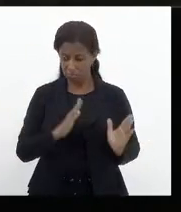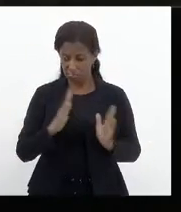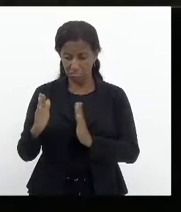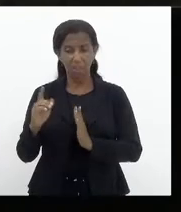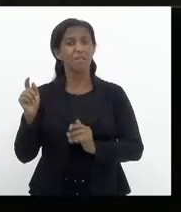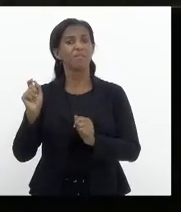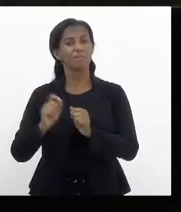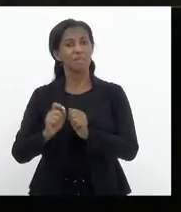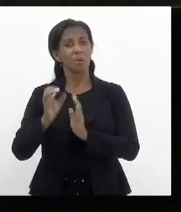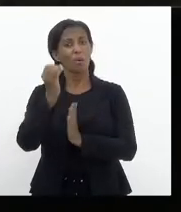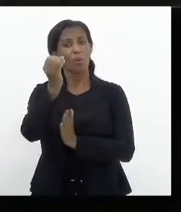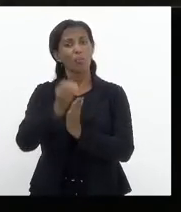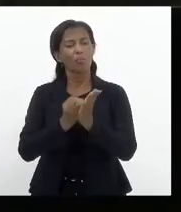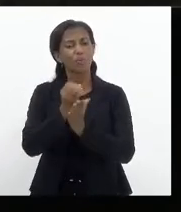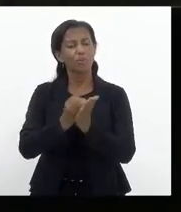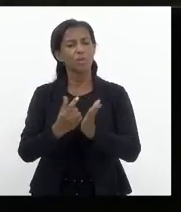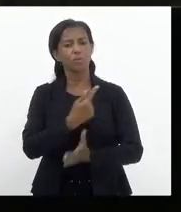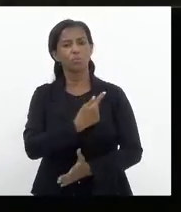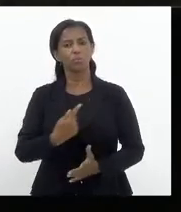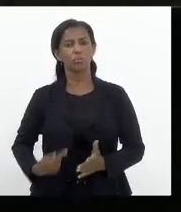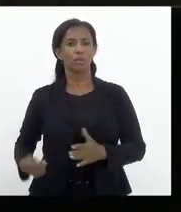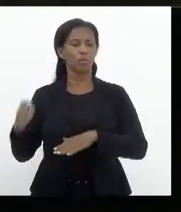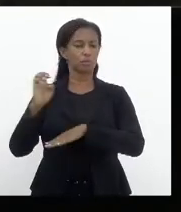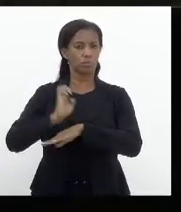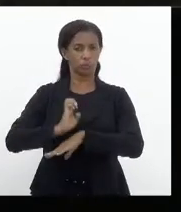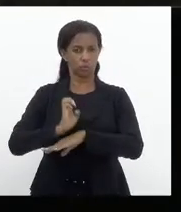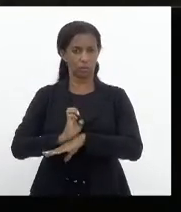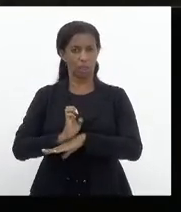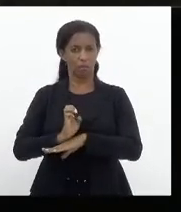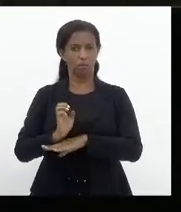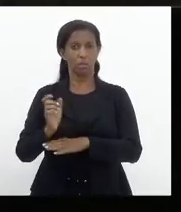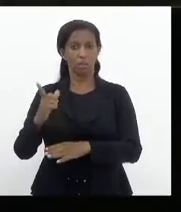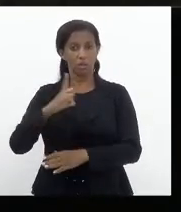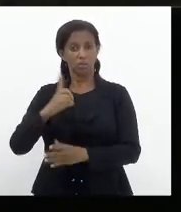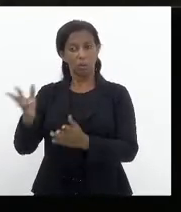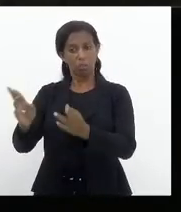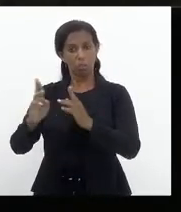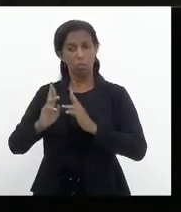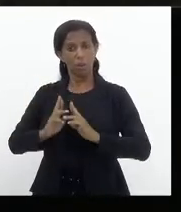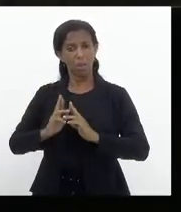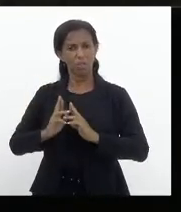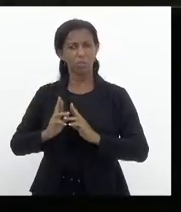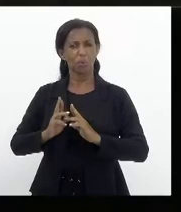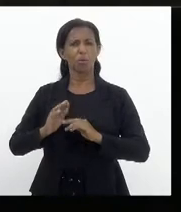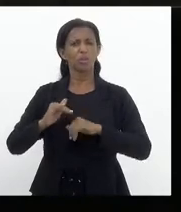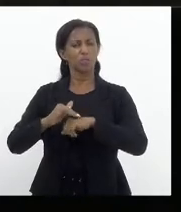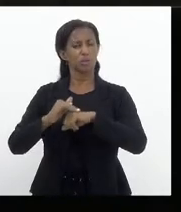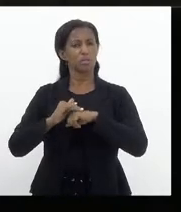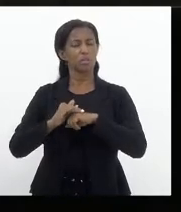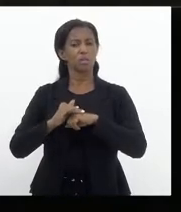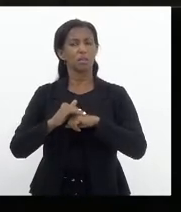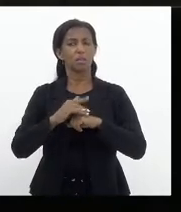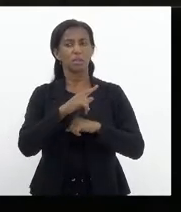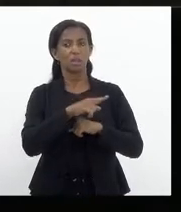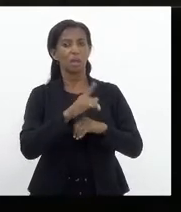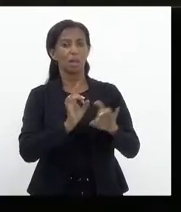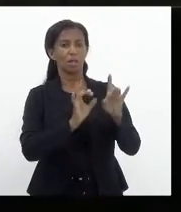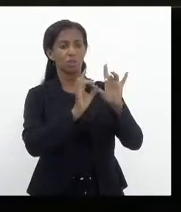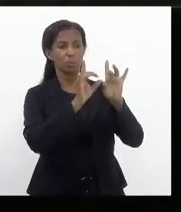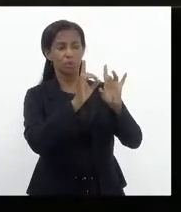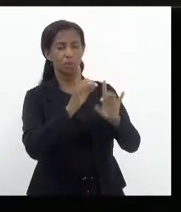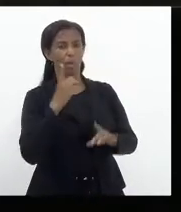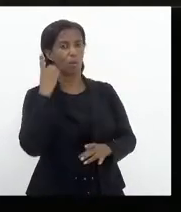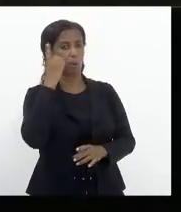fizemos um ofício ao governo do Estado. E recebemos como resposta, queria falar de modo muito especial, ao